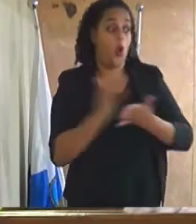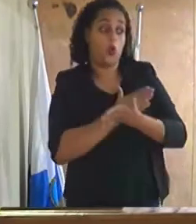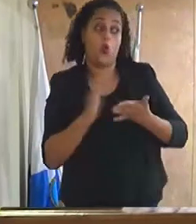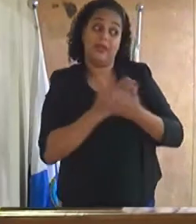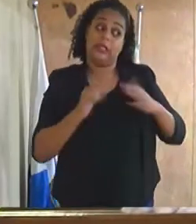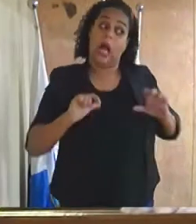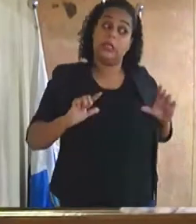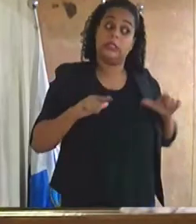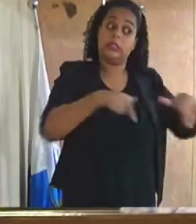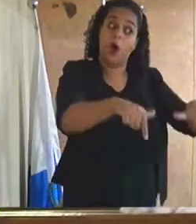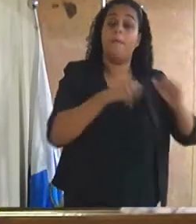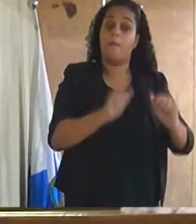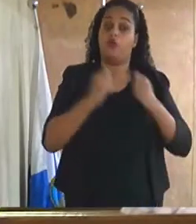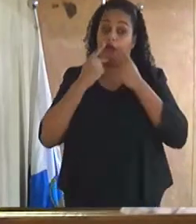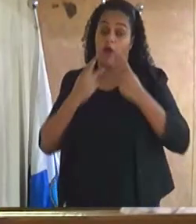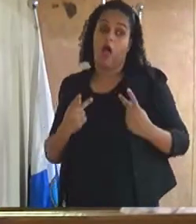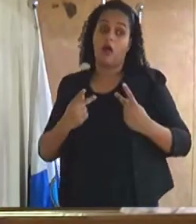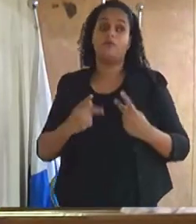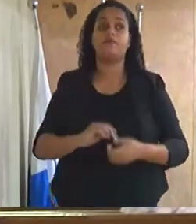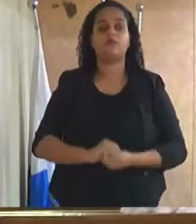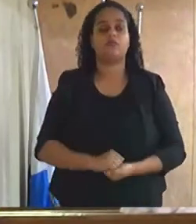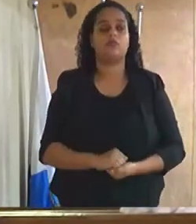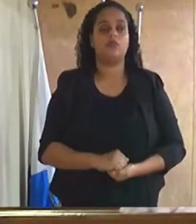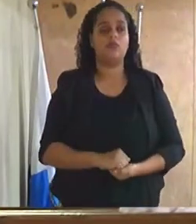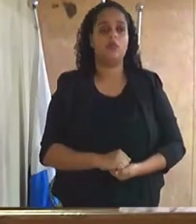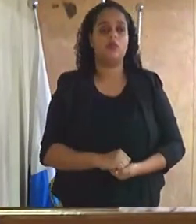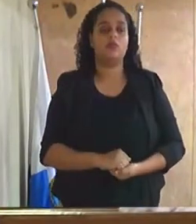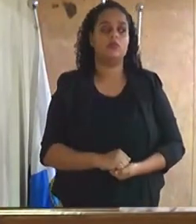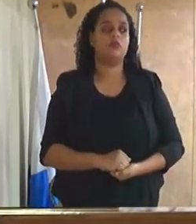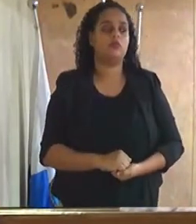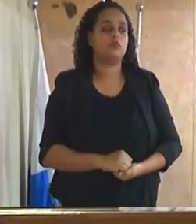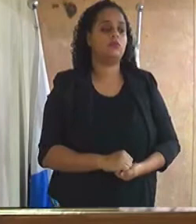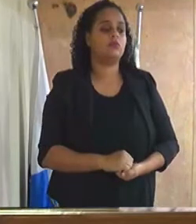falar disso ora